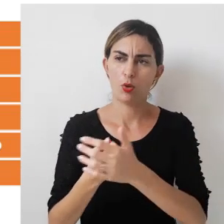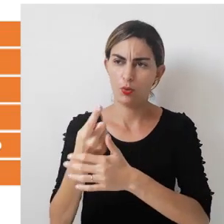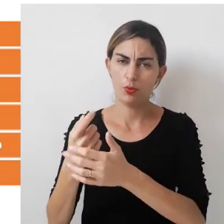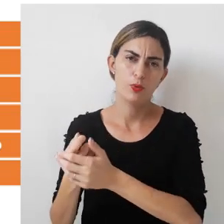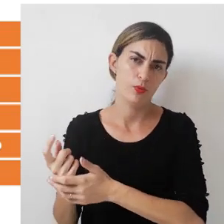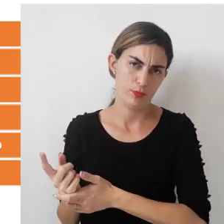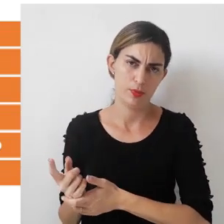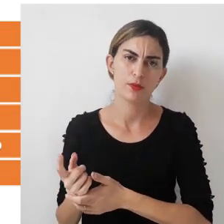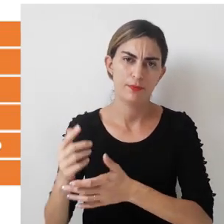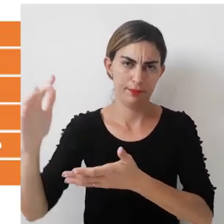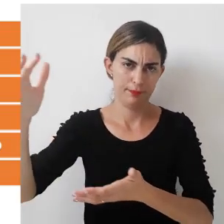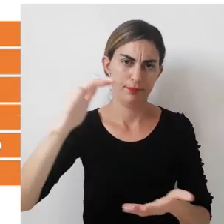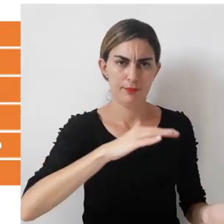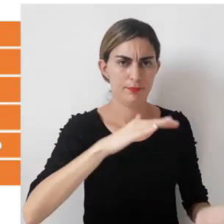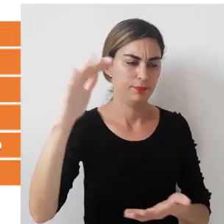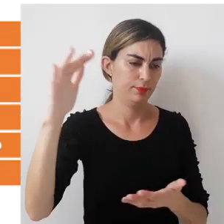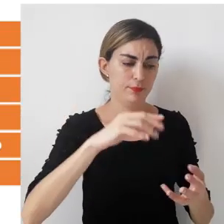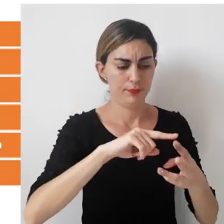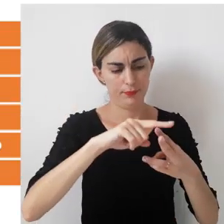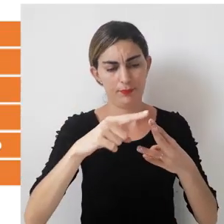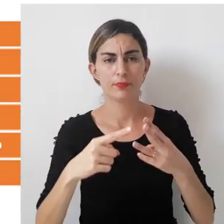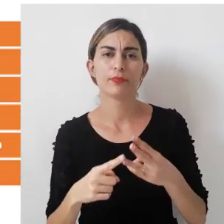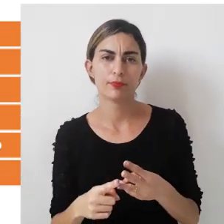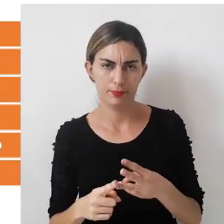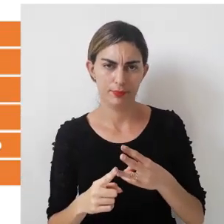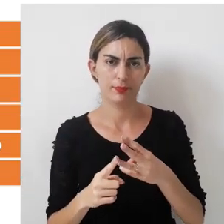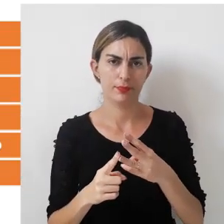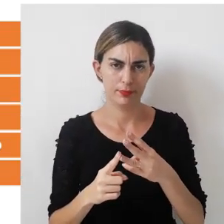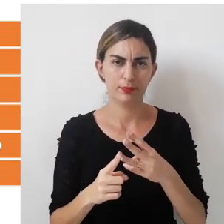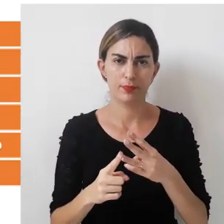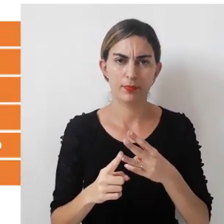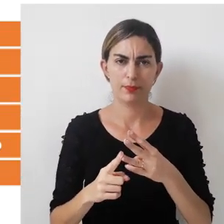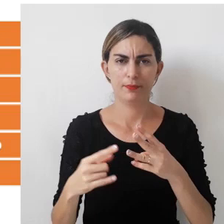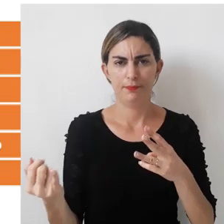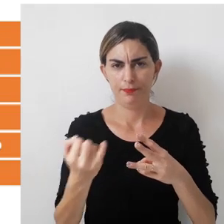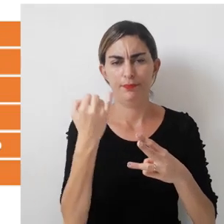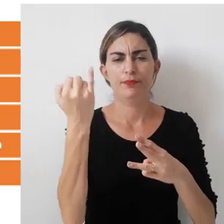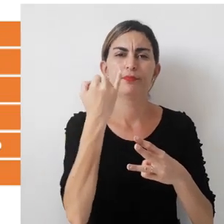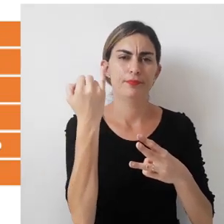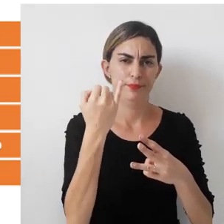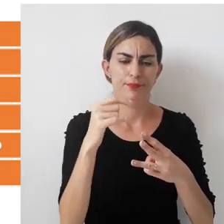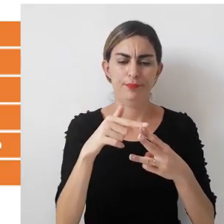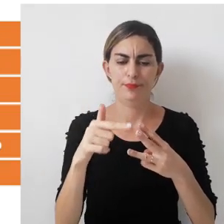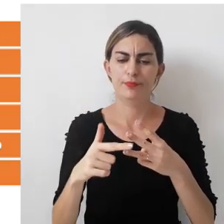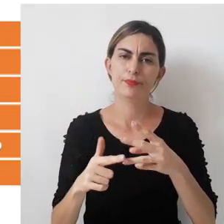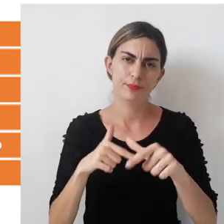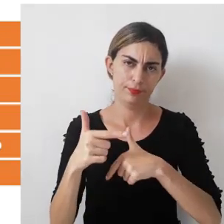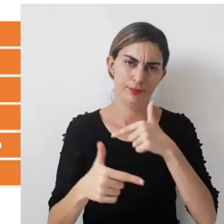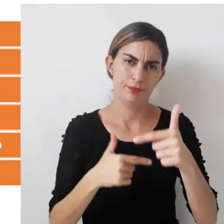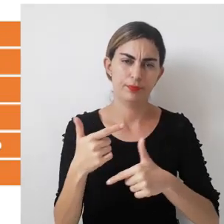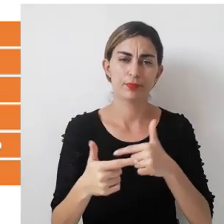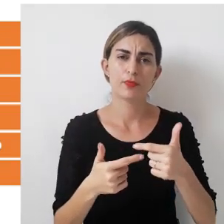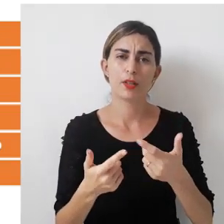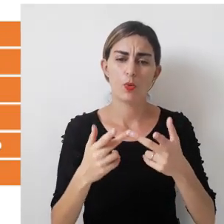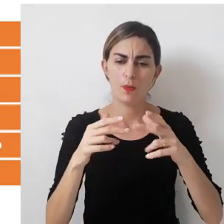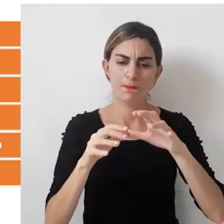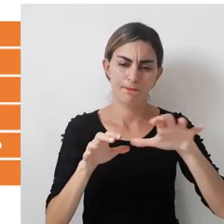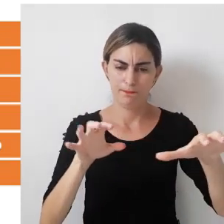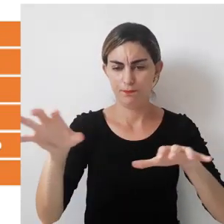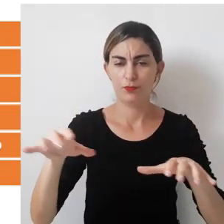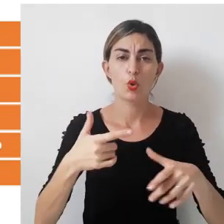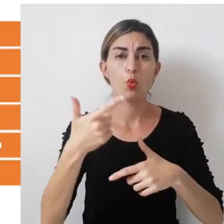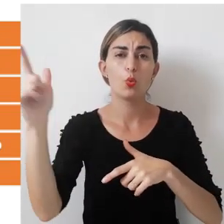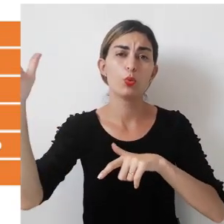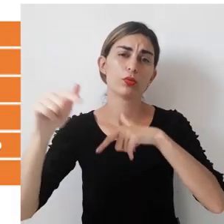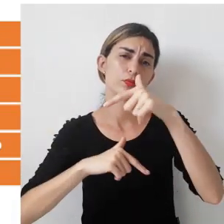as suas aquisições. Então, essas três subfunções, ou três atividades, desmembram em